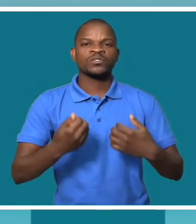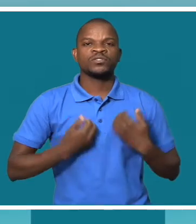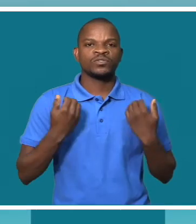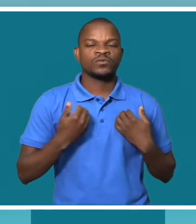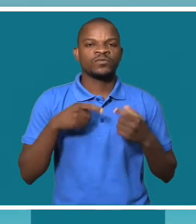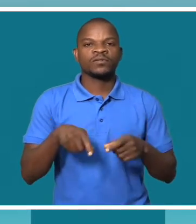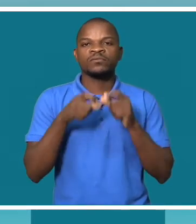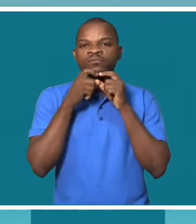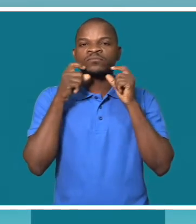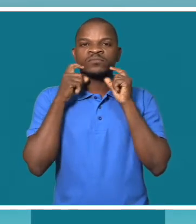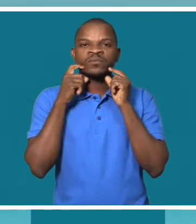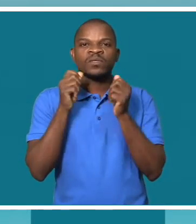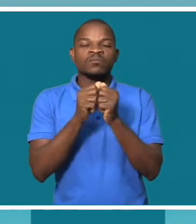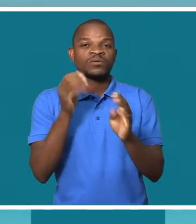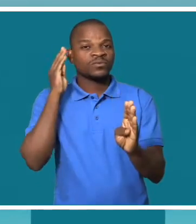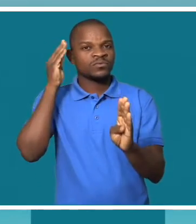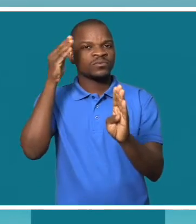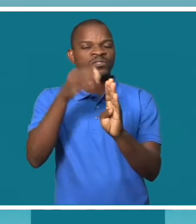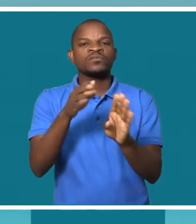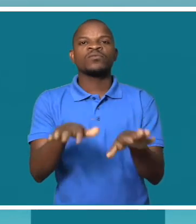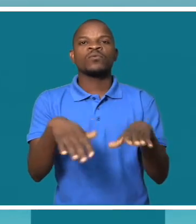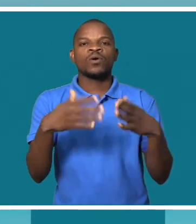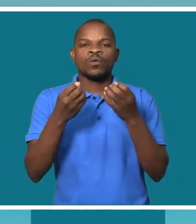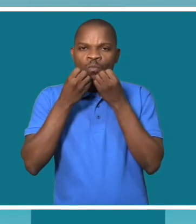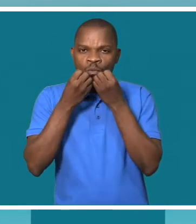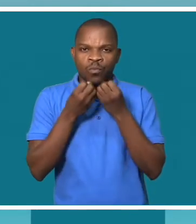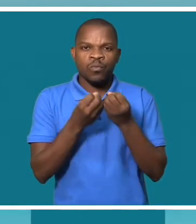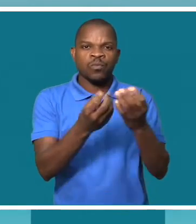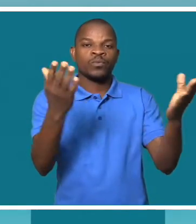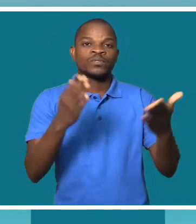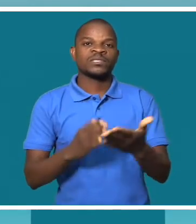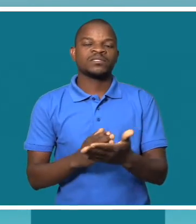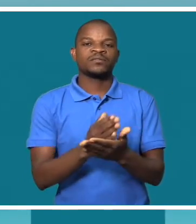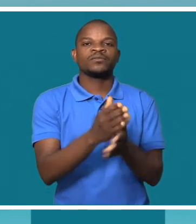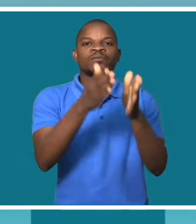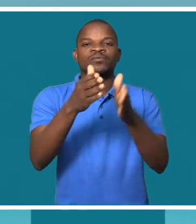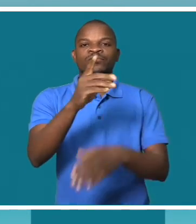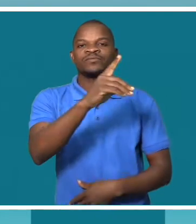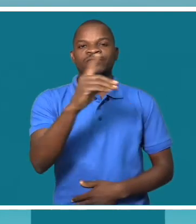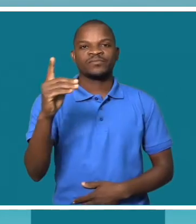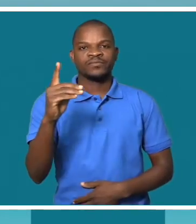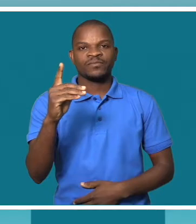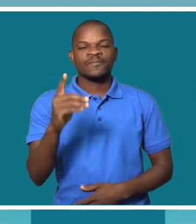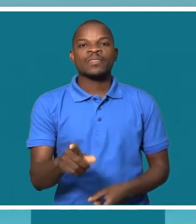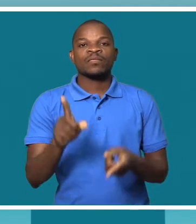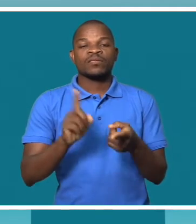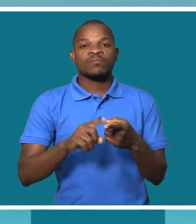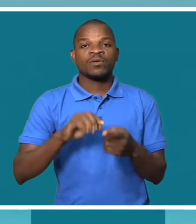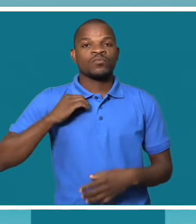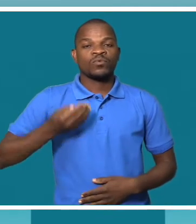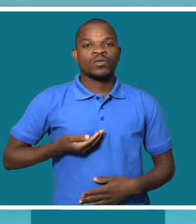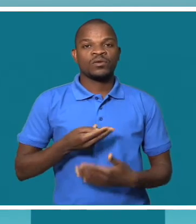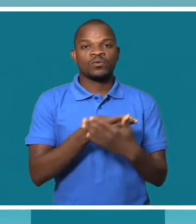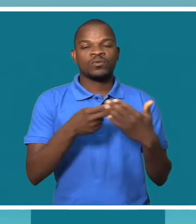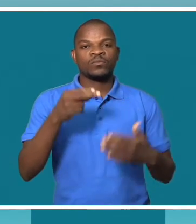Moçambique, com o objetivo de divulgar os direitos das pessoas com deficiência. Helena Pani, da